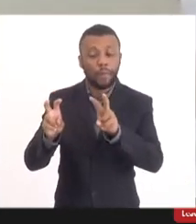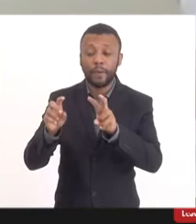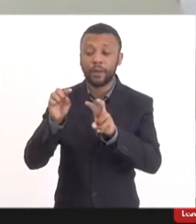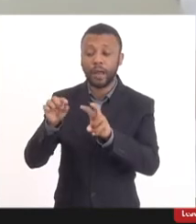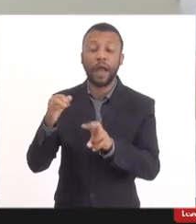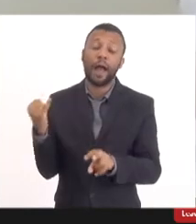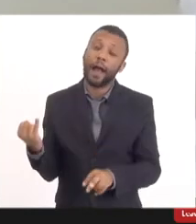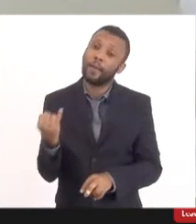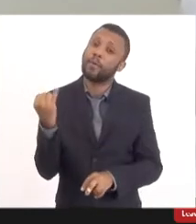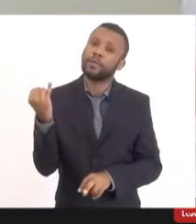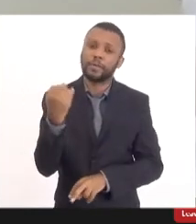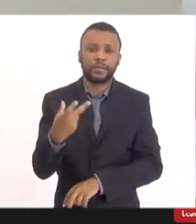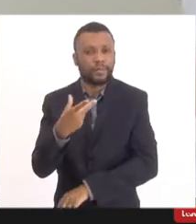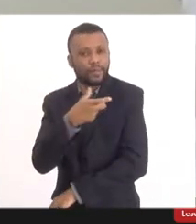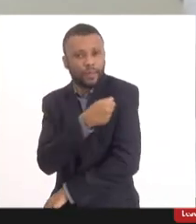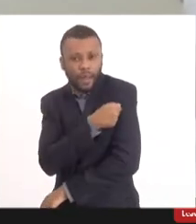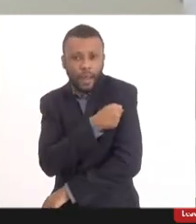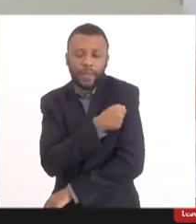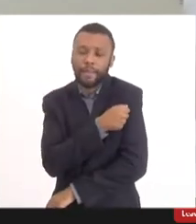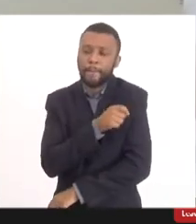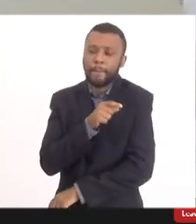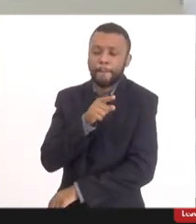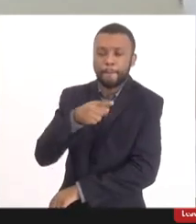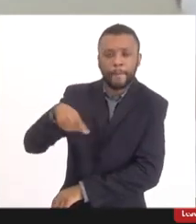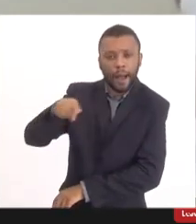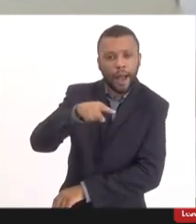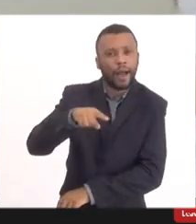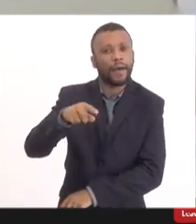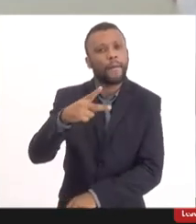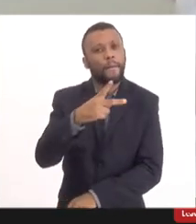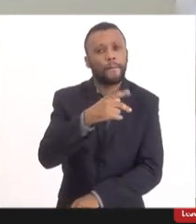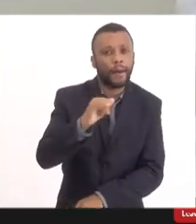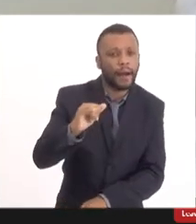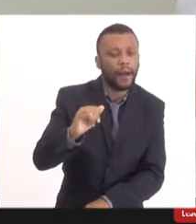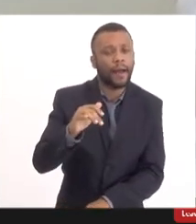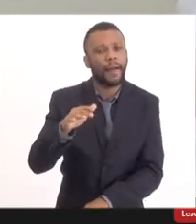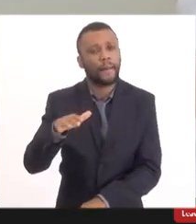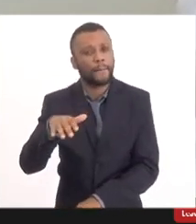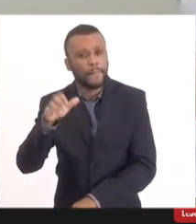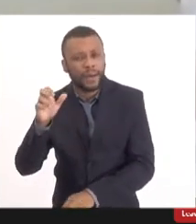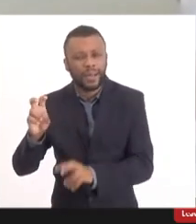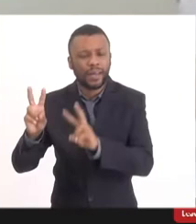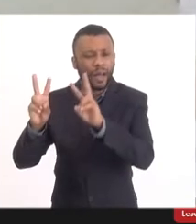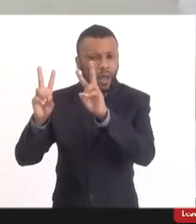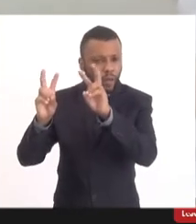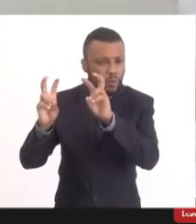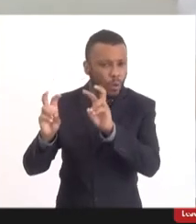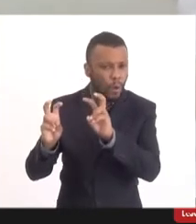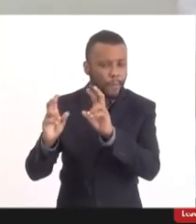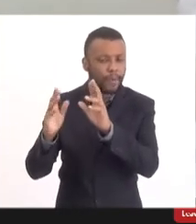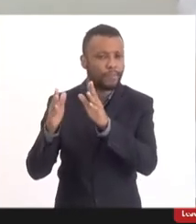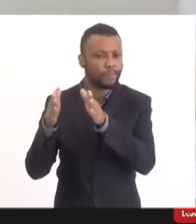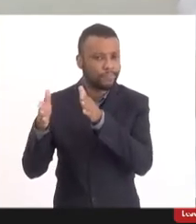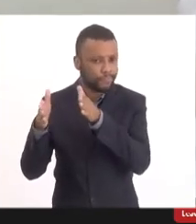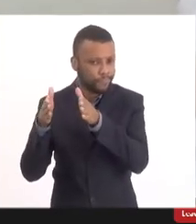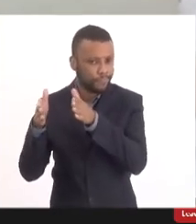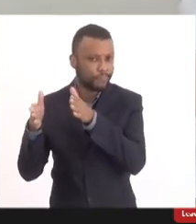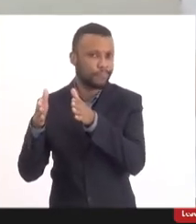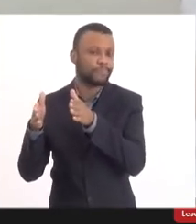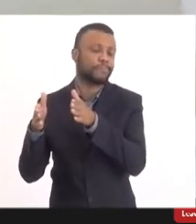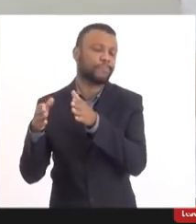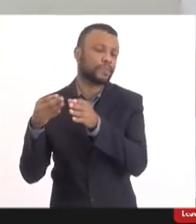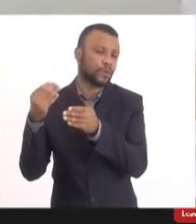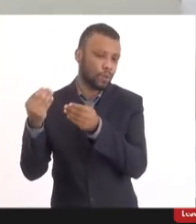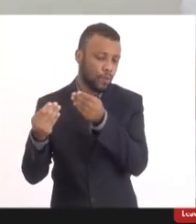vacinação para esses responsáveis, que fossem informações relacionadas a fake news e outros assuntos que pudessem estar interferindo